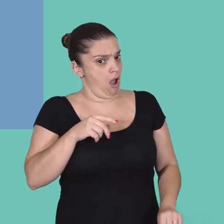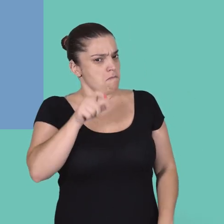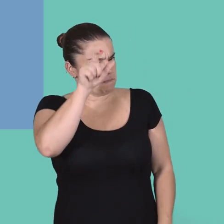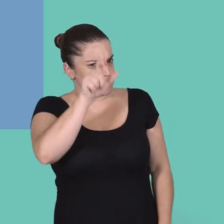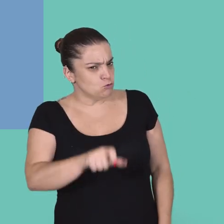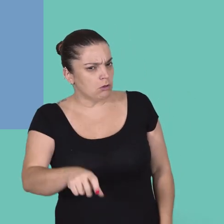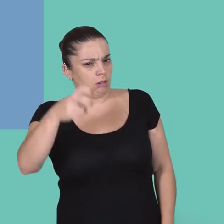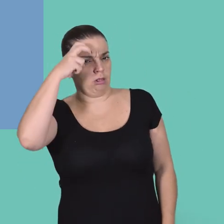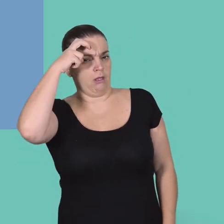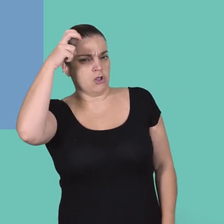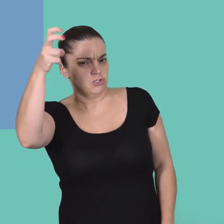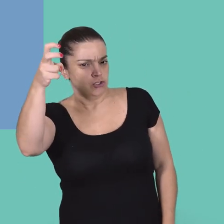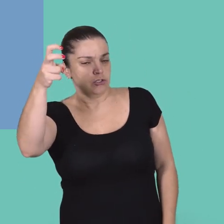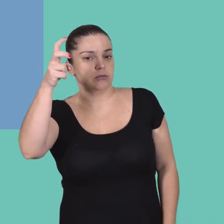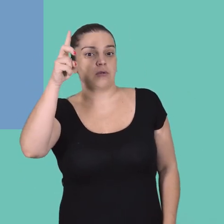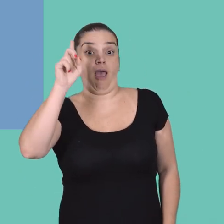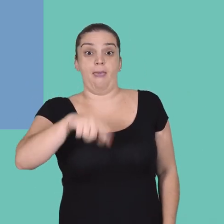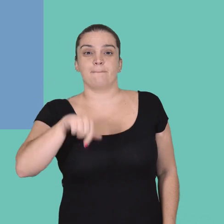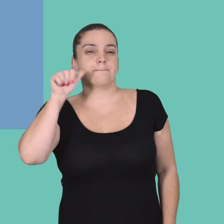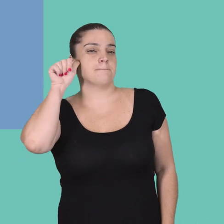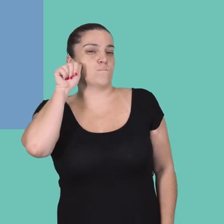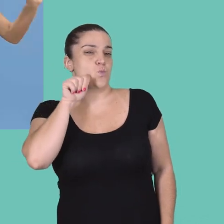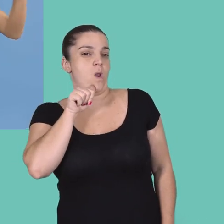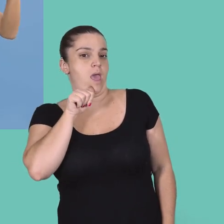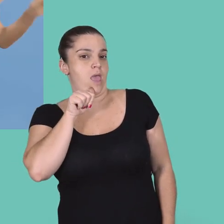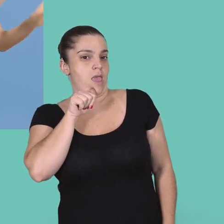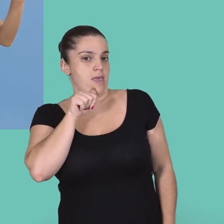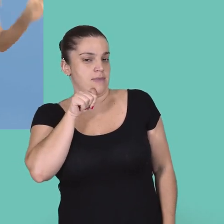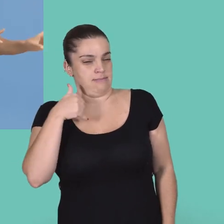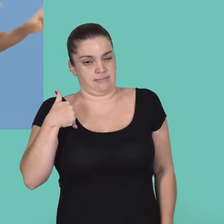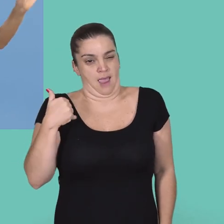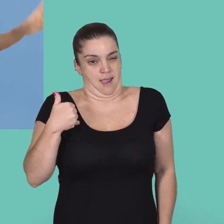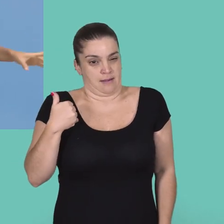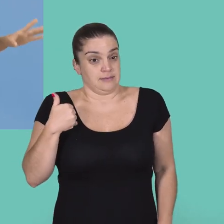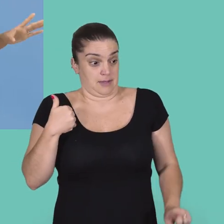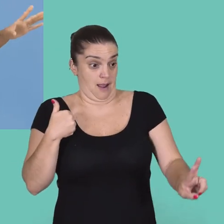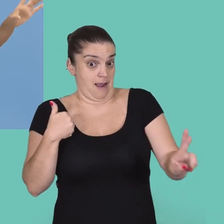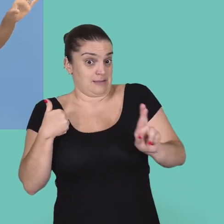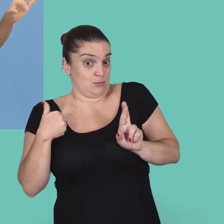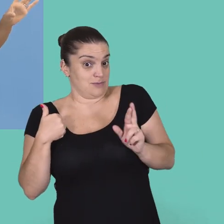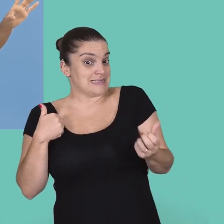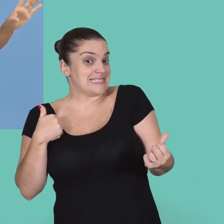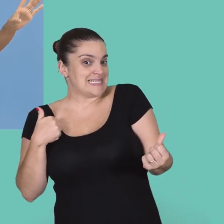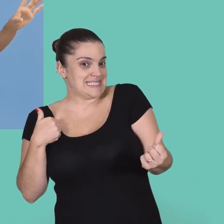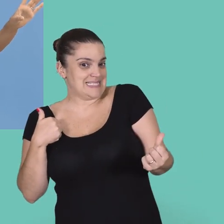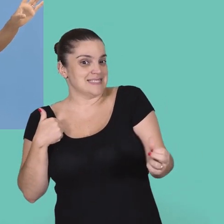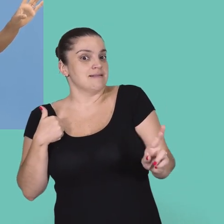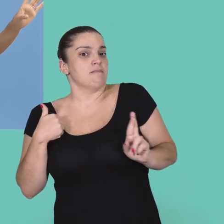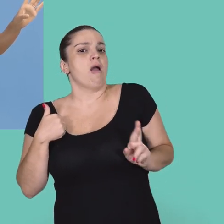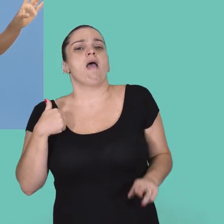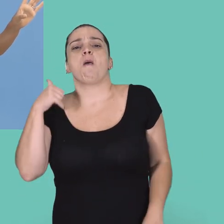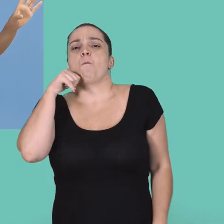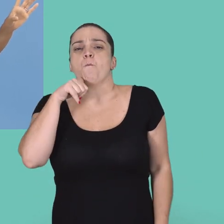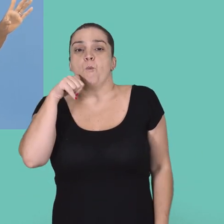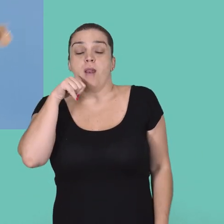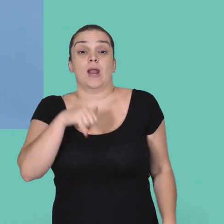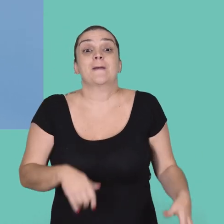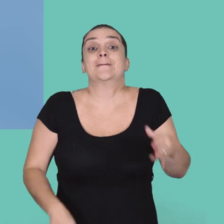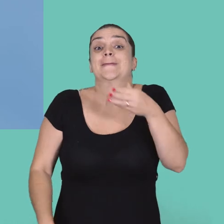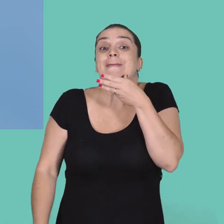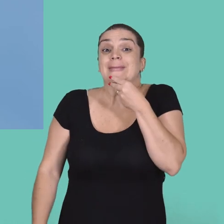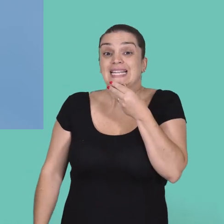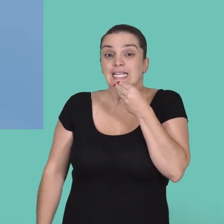diziam, uma pessoa muito inteligente é uma mulher. Uma menina, aos seis anos, dizia que uma pessoa inteligente é uma mulher.